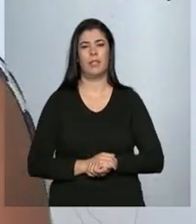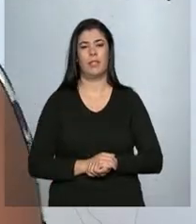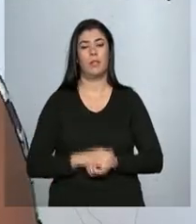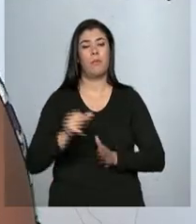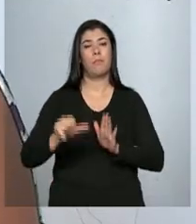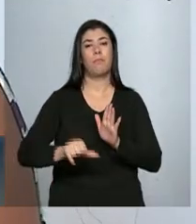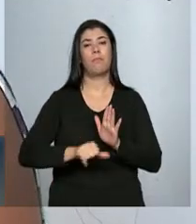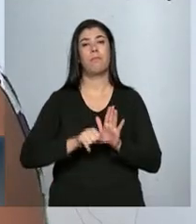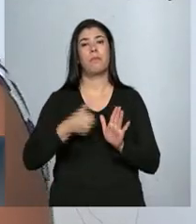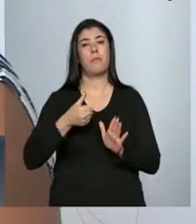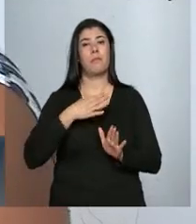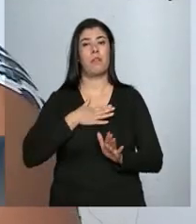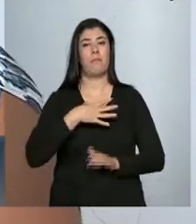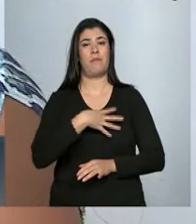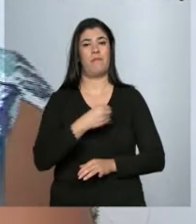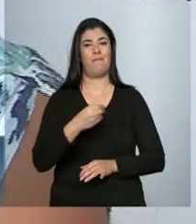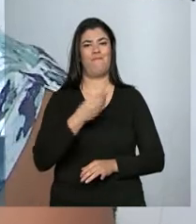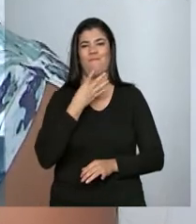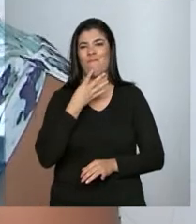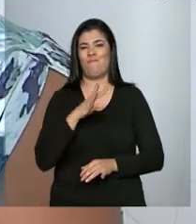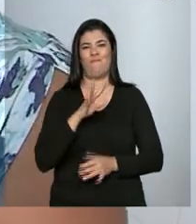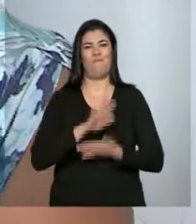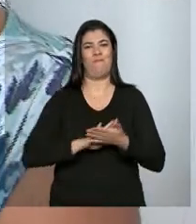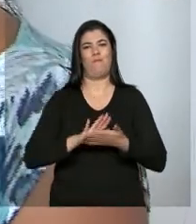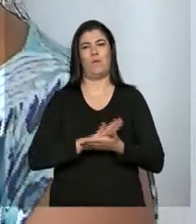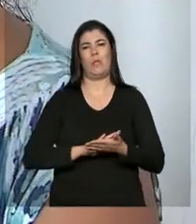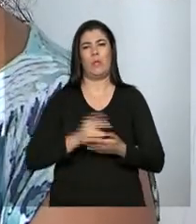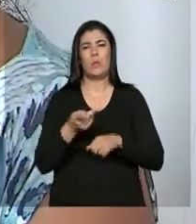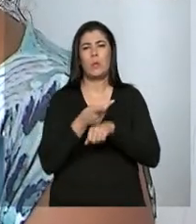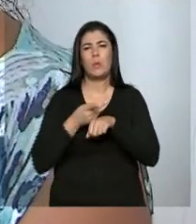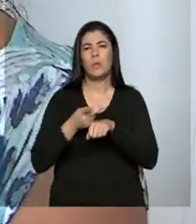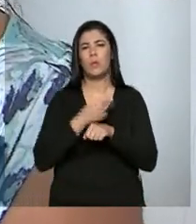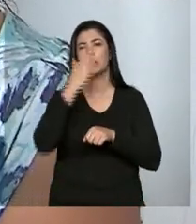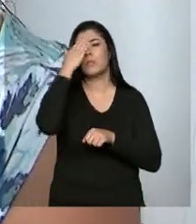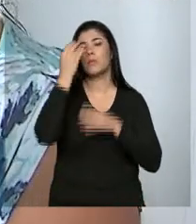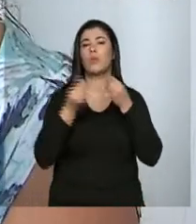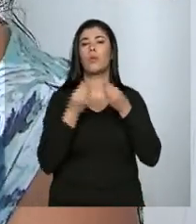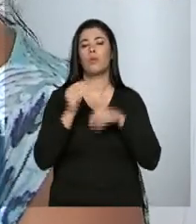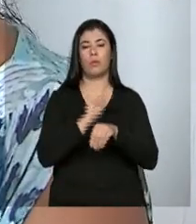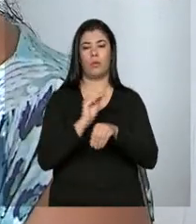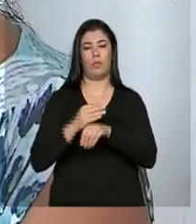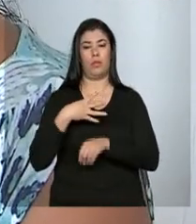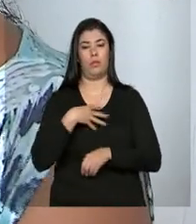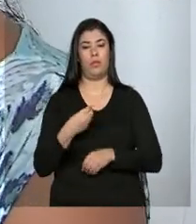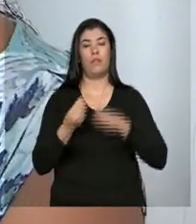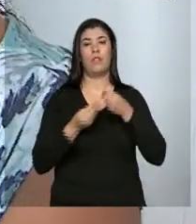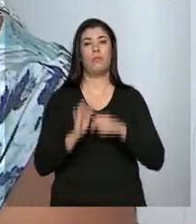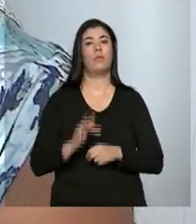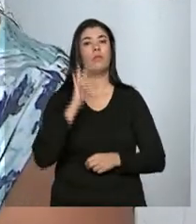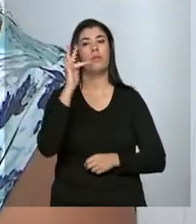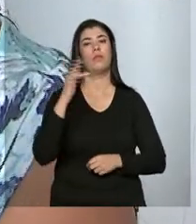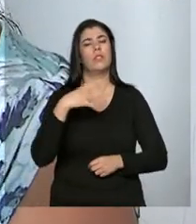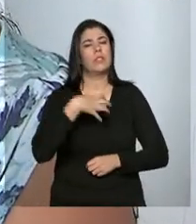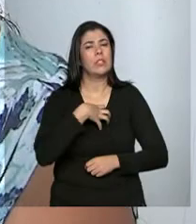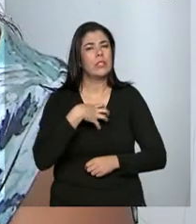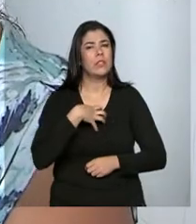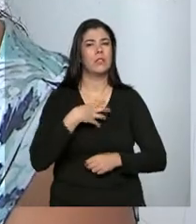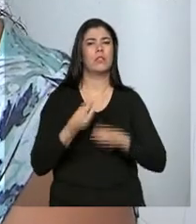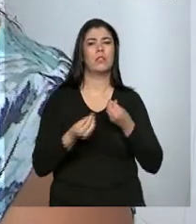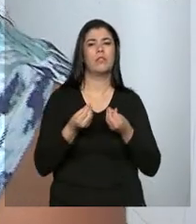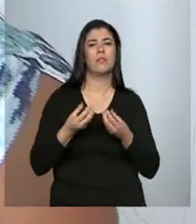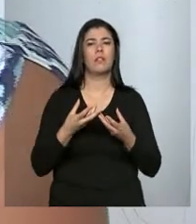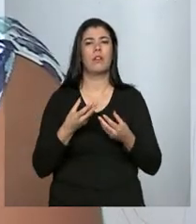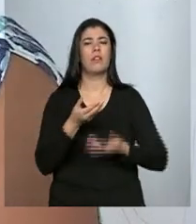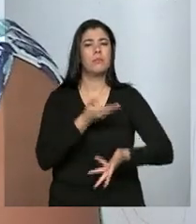É a primeira, né? Eu ainda desconheço muita coisa. em busca de buscar saber como é, como é que vai ser, os sintomas,